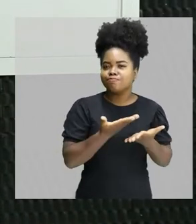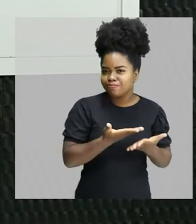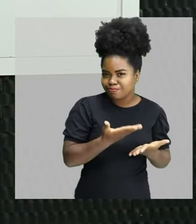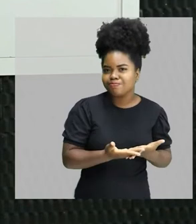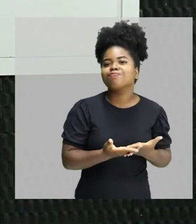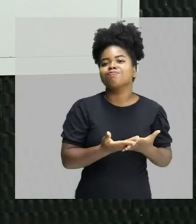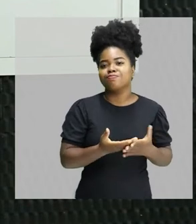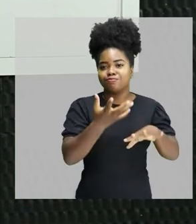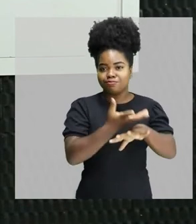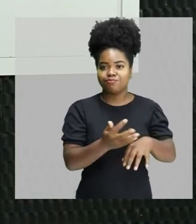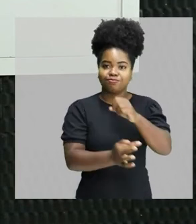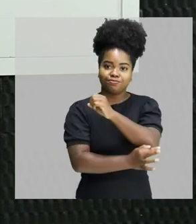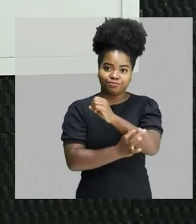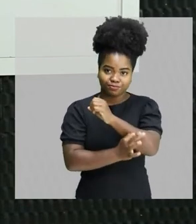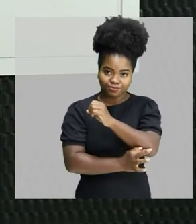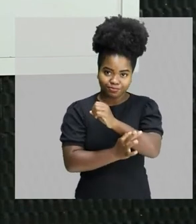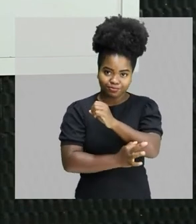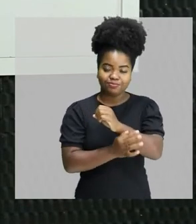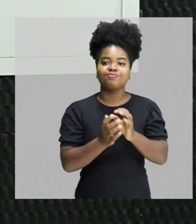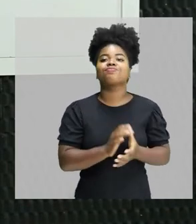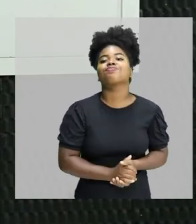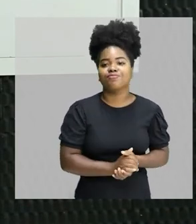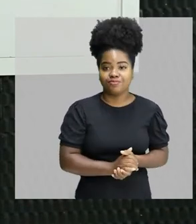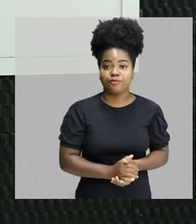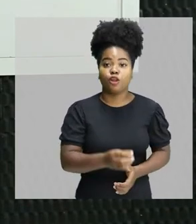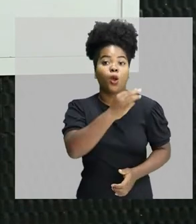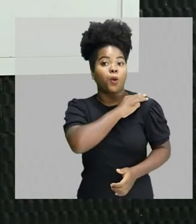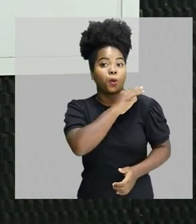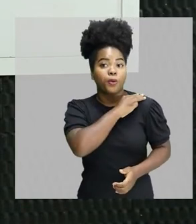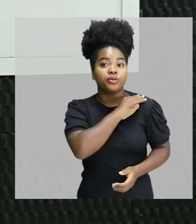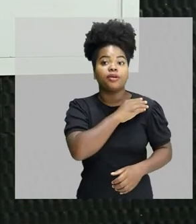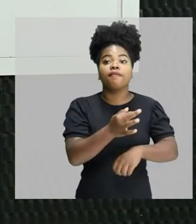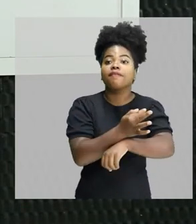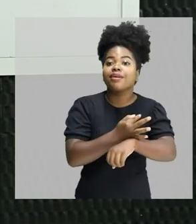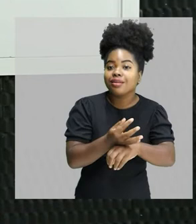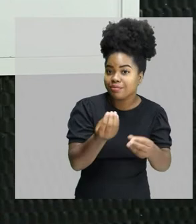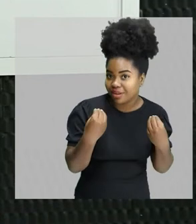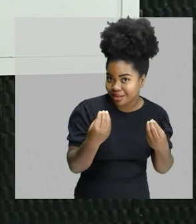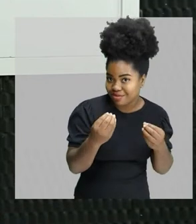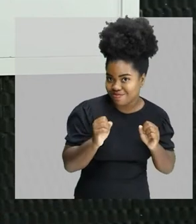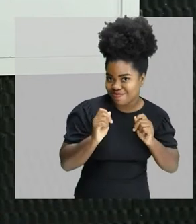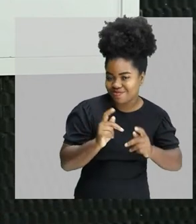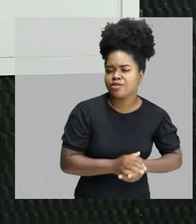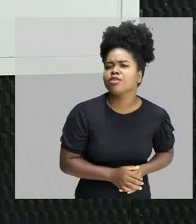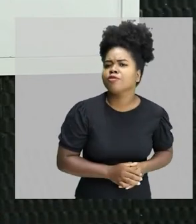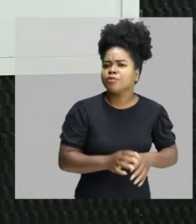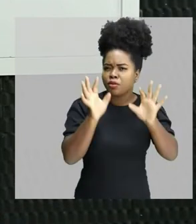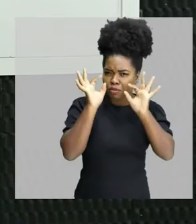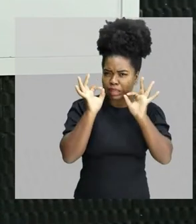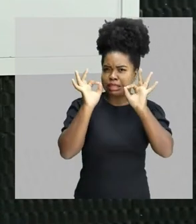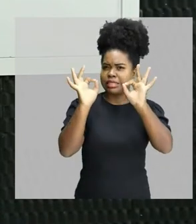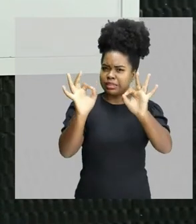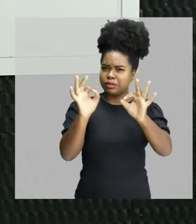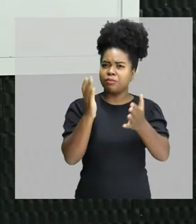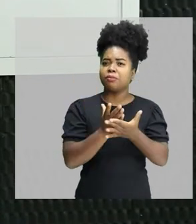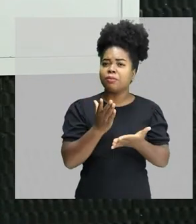no terceirão não tira férias. Então, fica ligadinho aí que tem muita dica aqui do Enem, Da prova do Enem. Tá